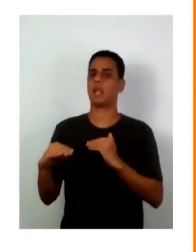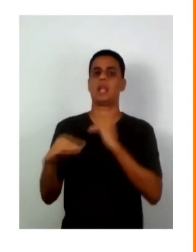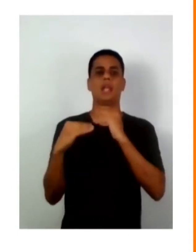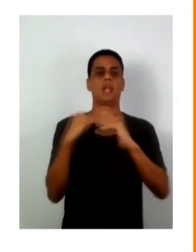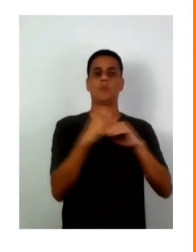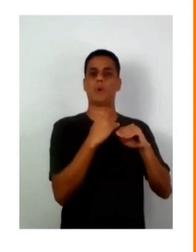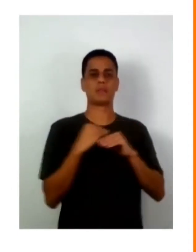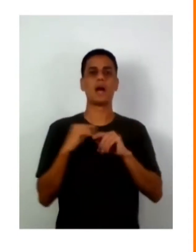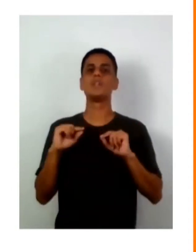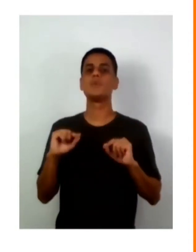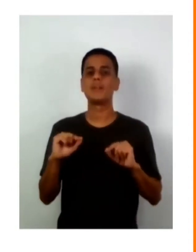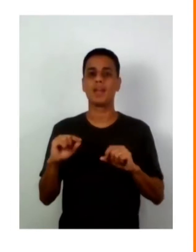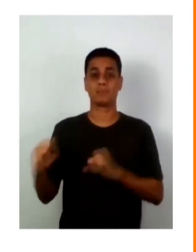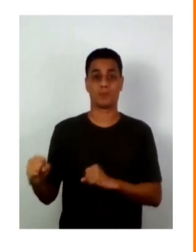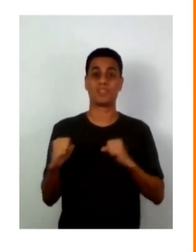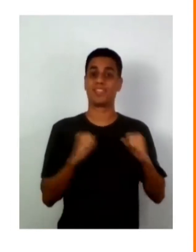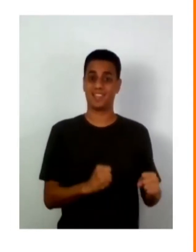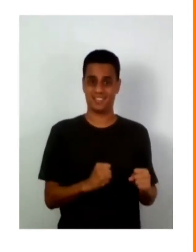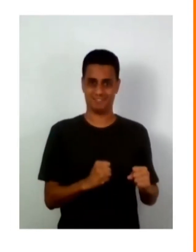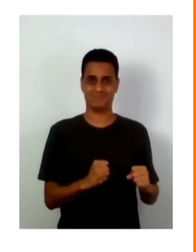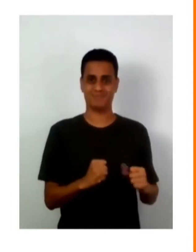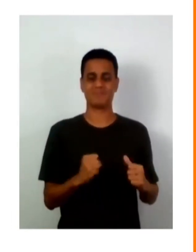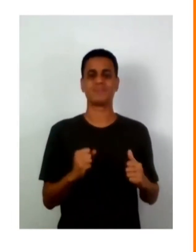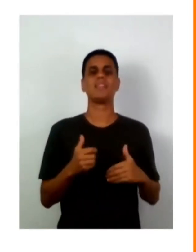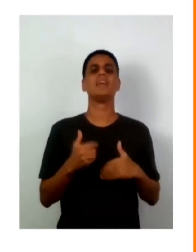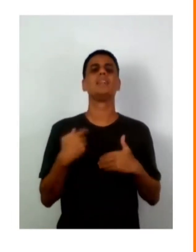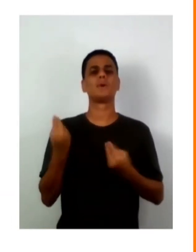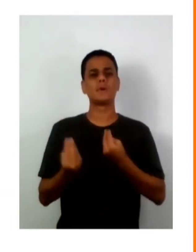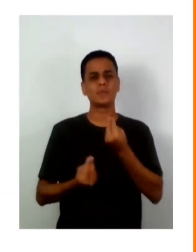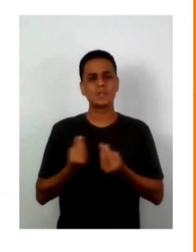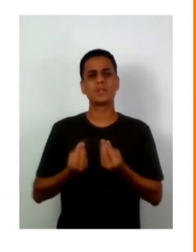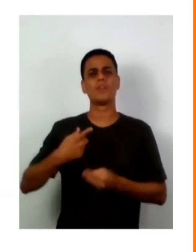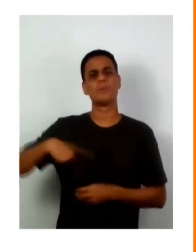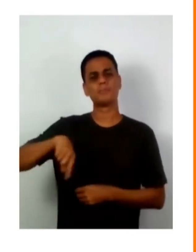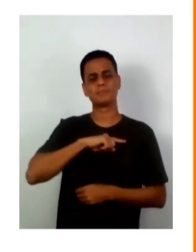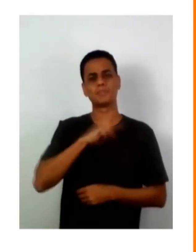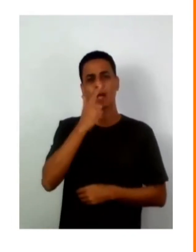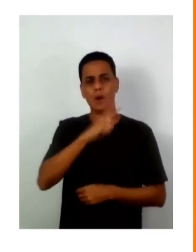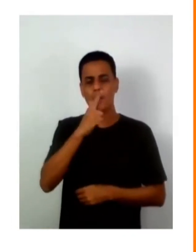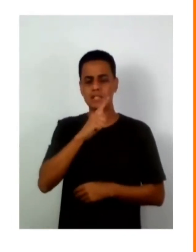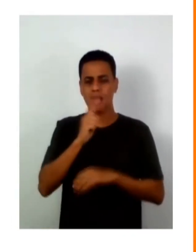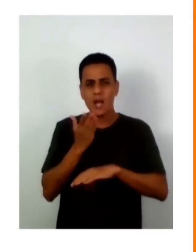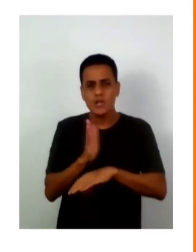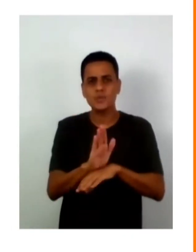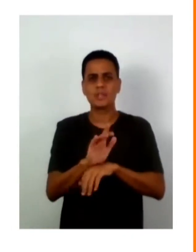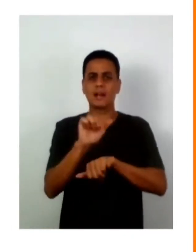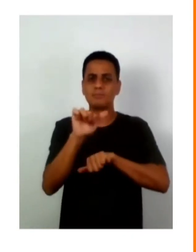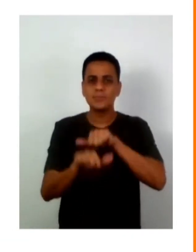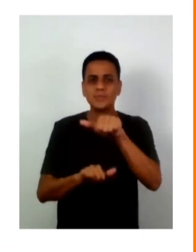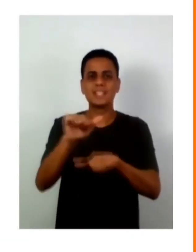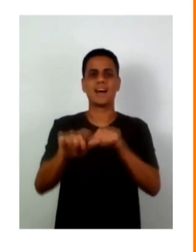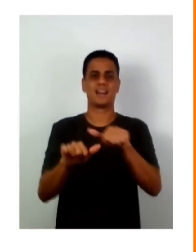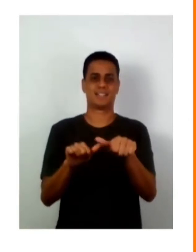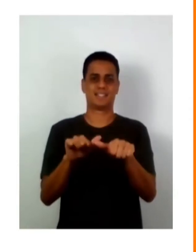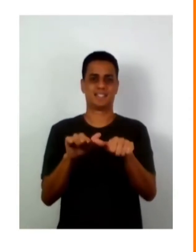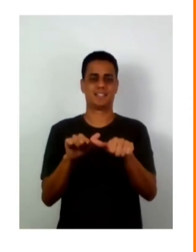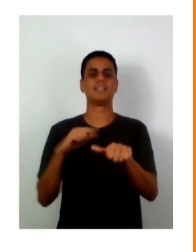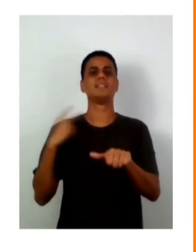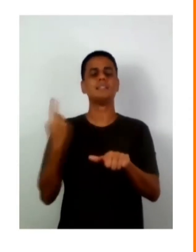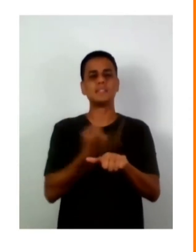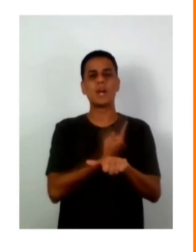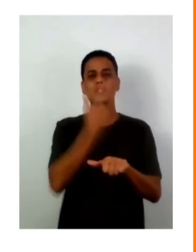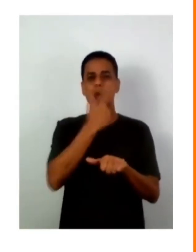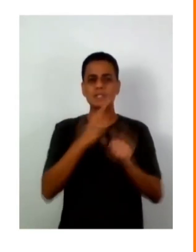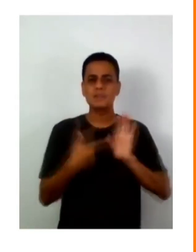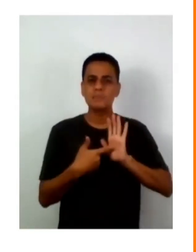no exercício do poder. Então, digamos, como nós ajudamos a gerar uma transformação, uma mudança que